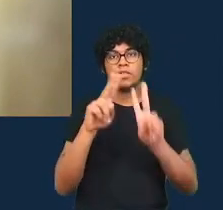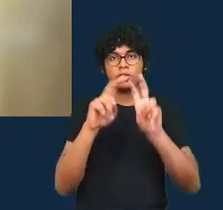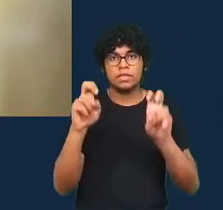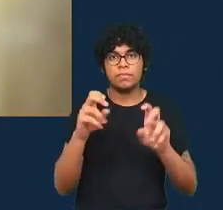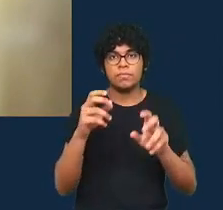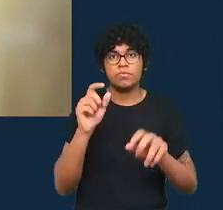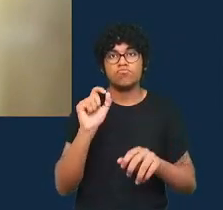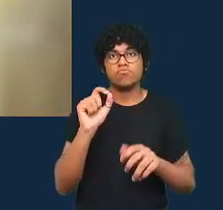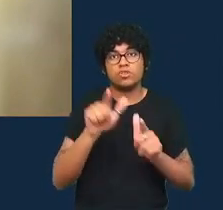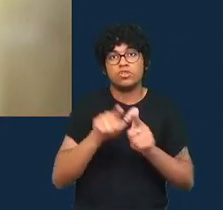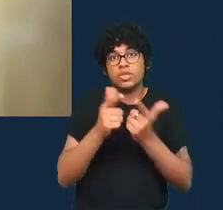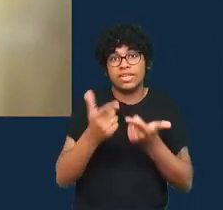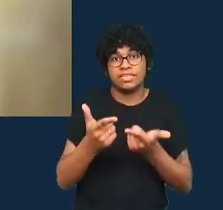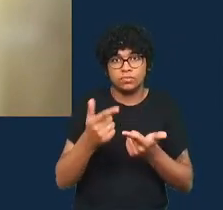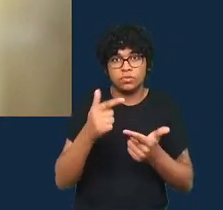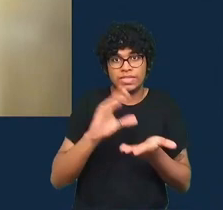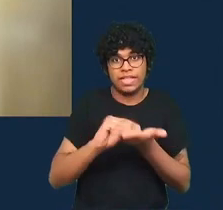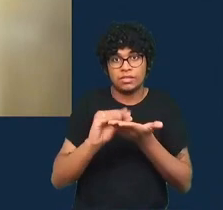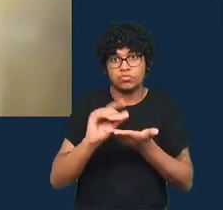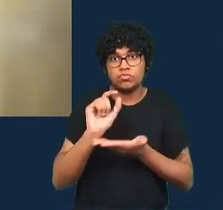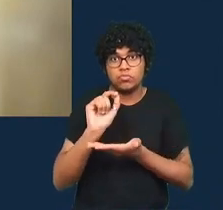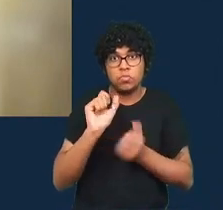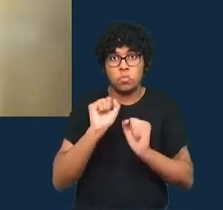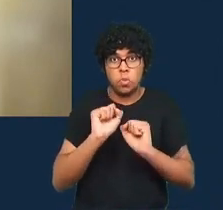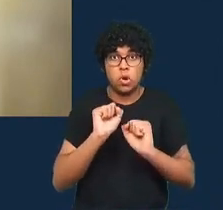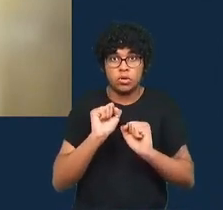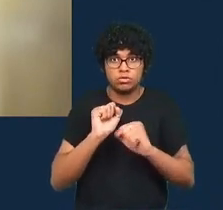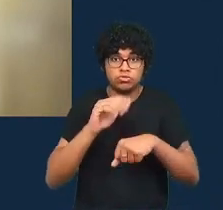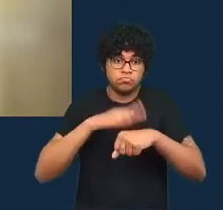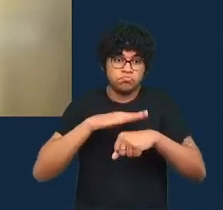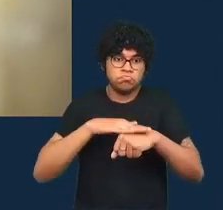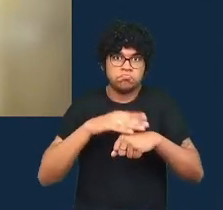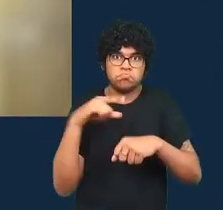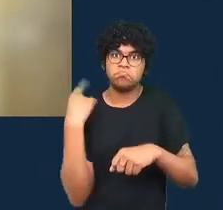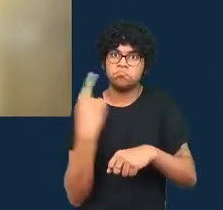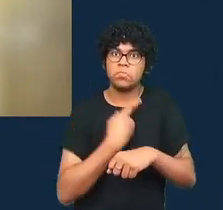dados pode fazer por nós mas